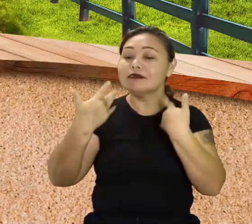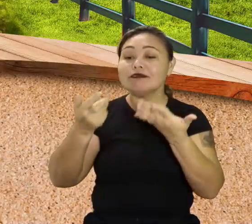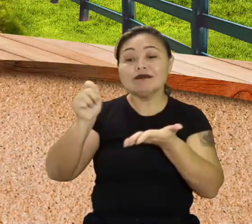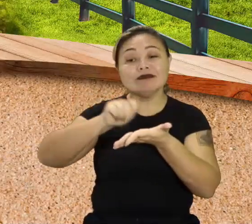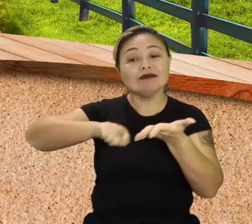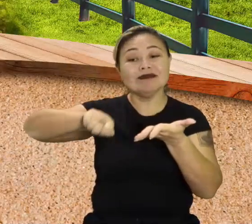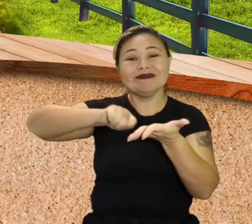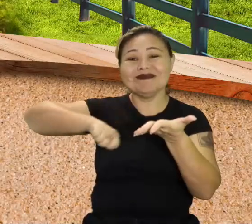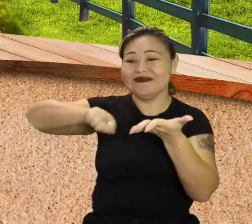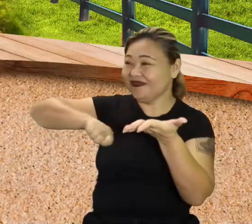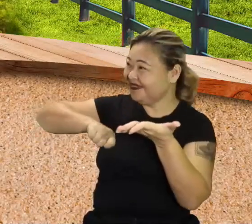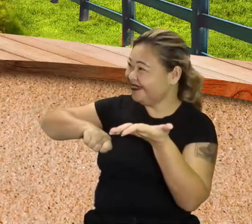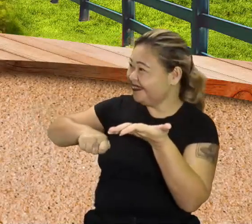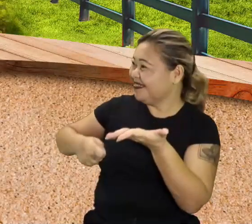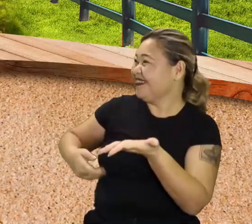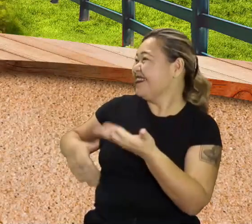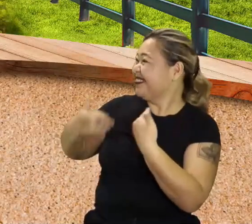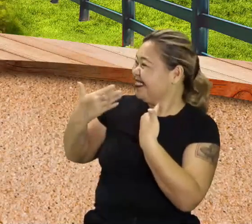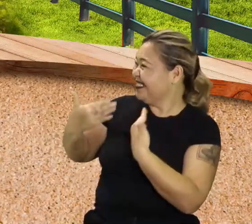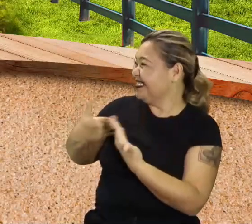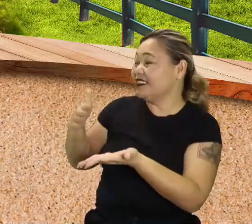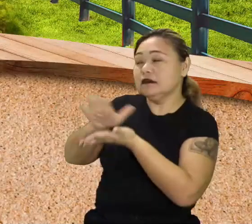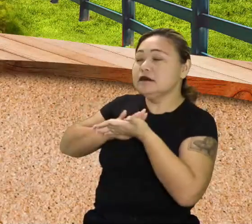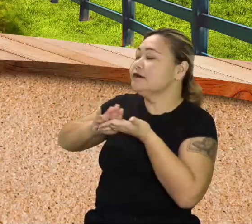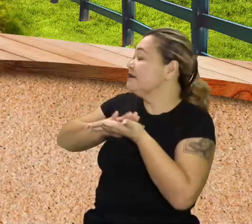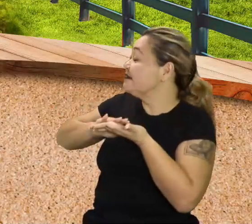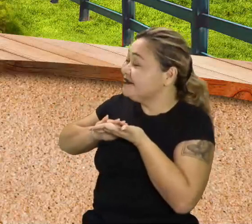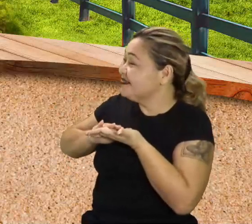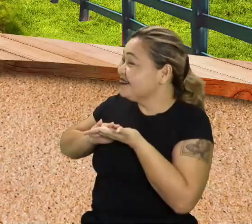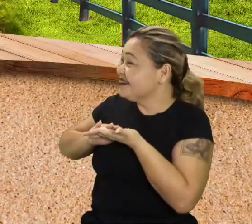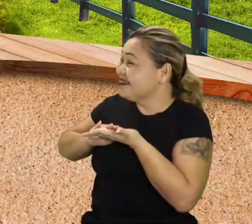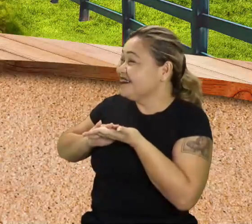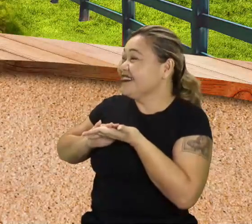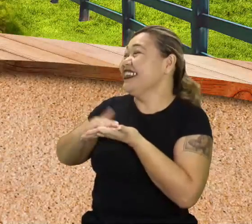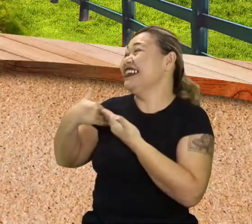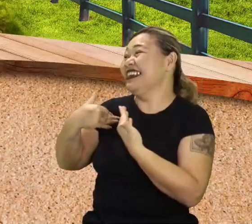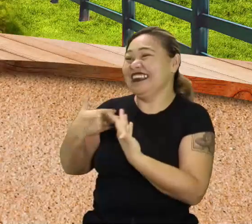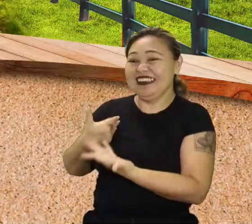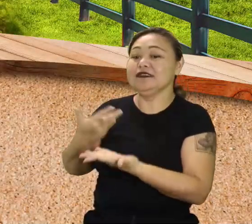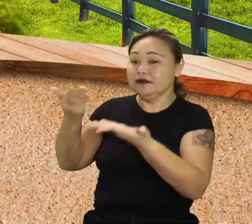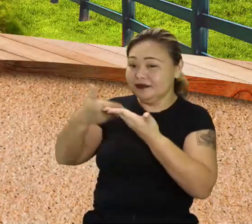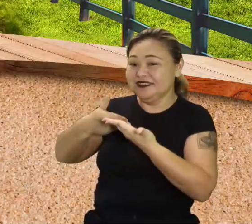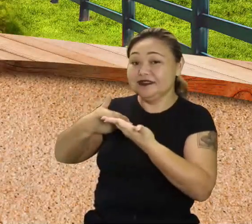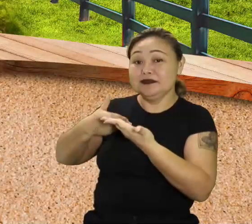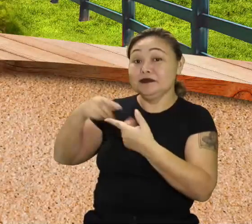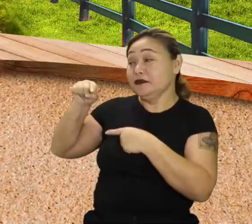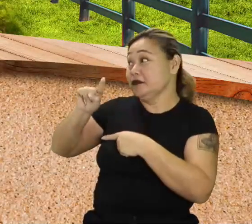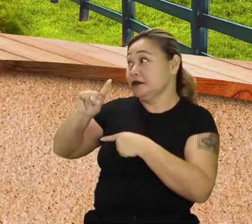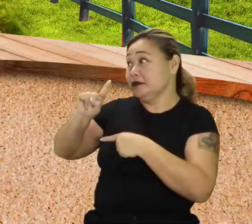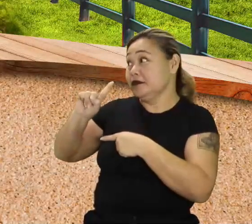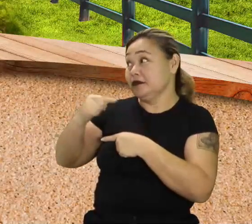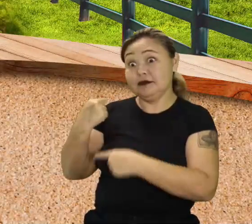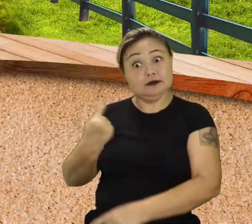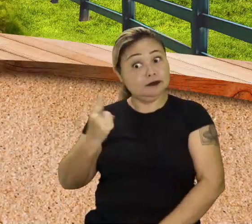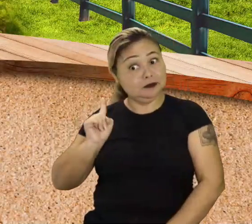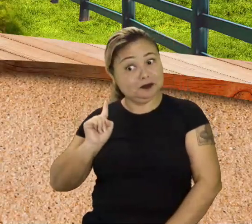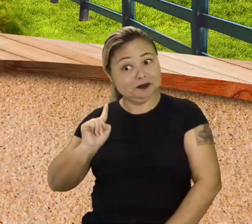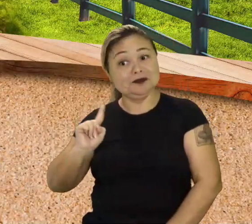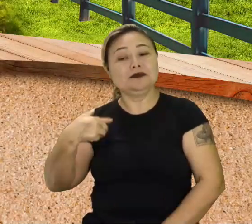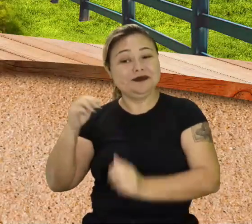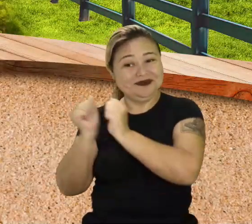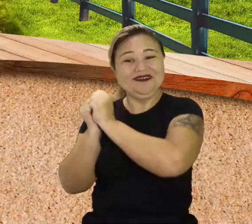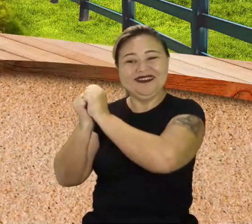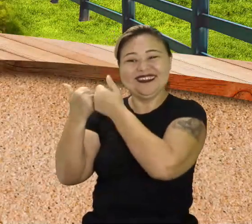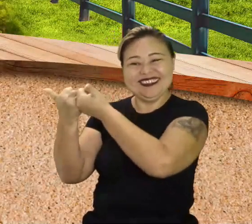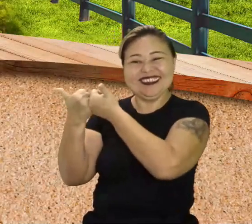correção. Muito obrigado pela sua participação, minha amiga. Seja bem-vinda, sempre venha aqui, não me deixe only one, sozinho. Sempre